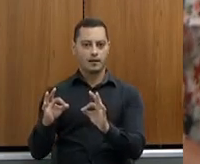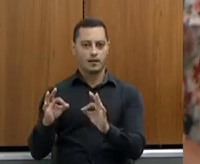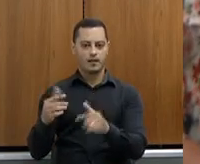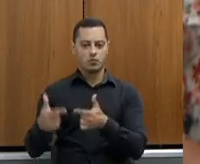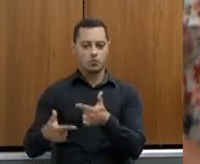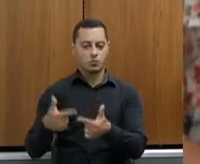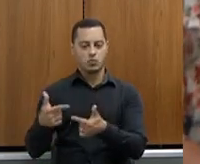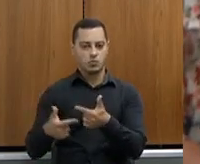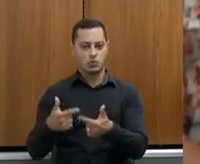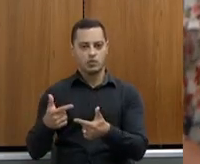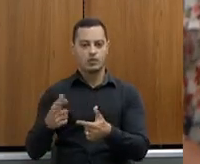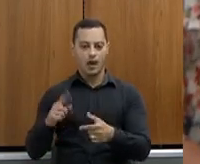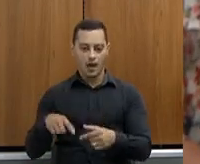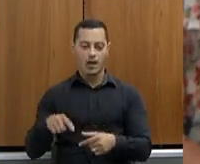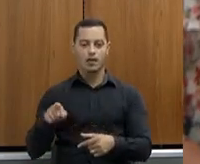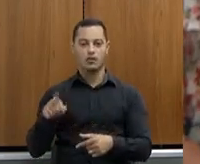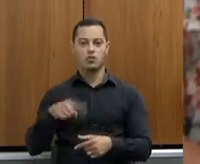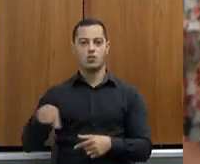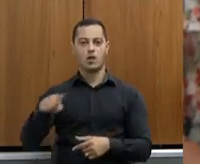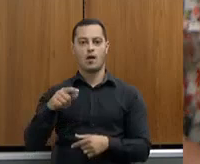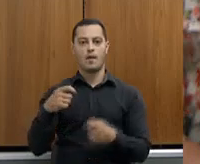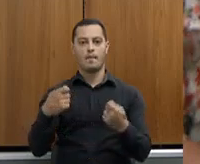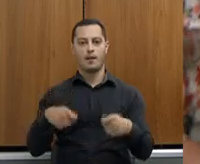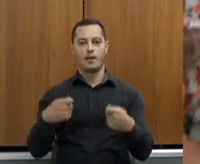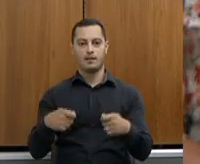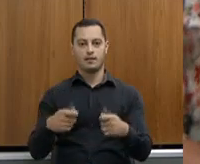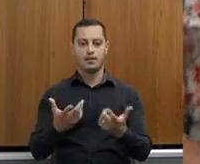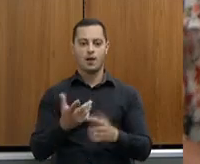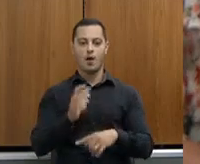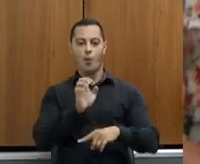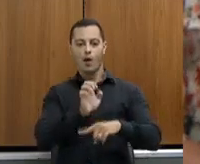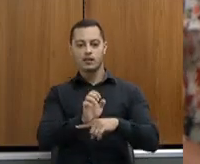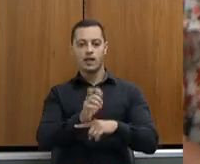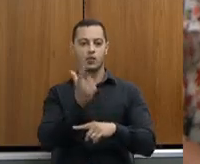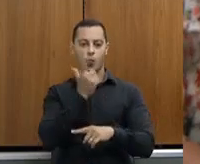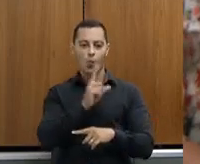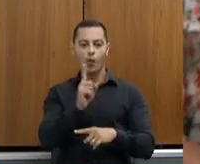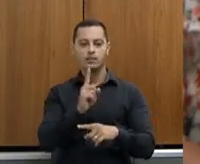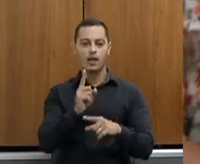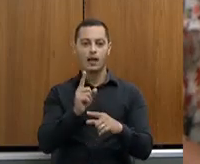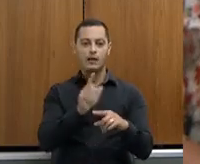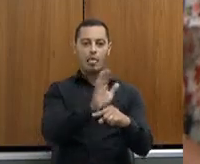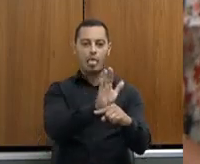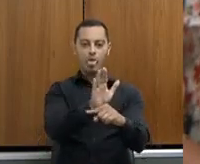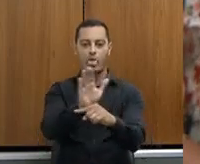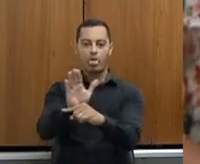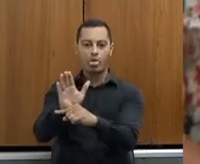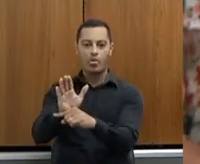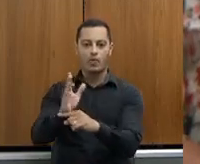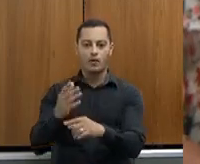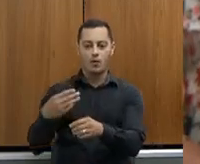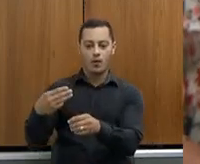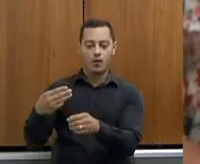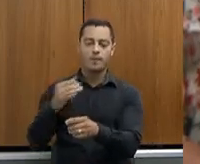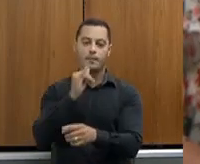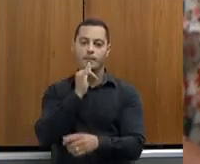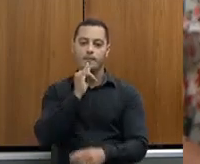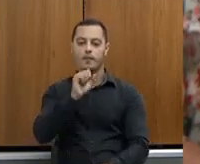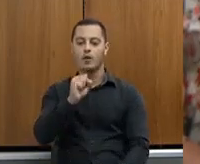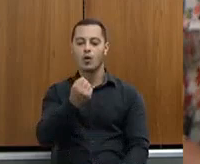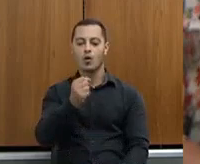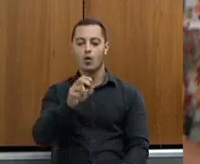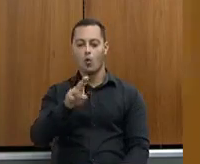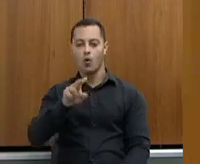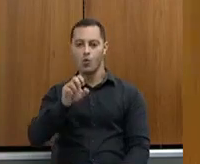isso que nós precisamos. O Estado não tem condição de abarcar isso tudo. O município está entendendo. O SUS não funciona tão bem?